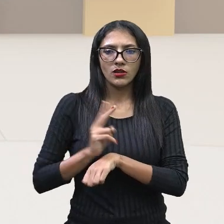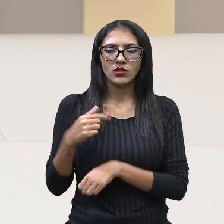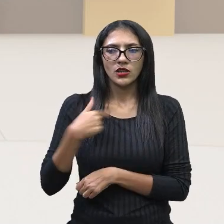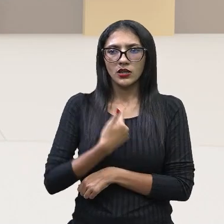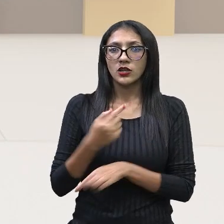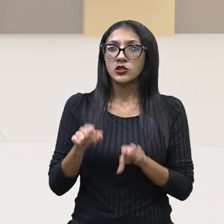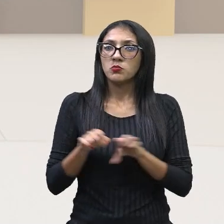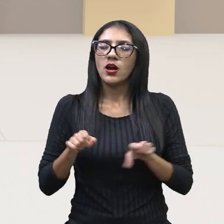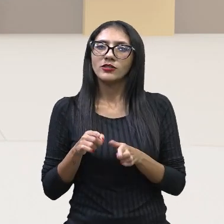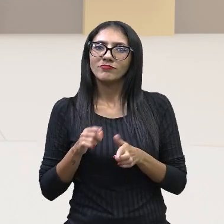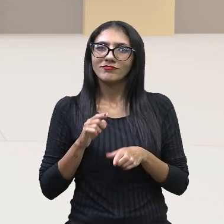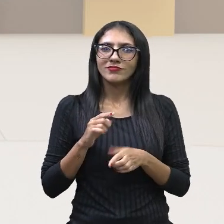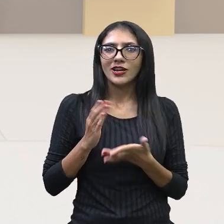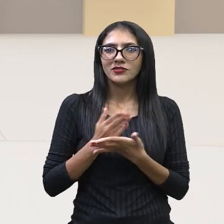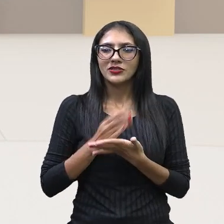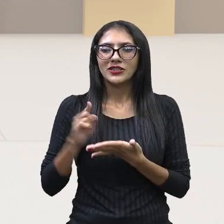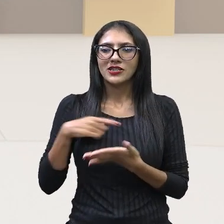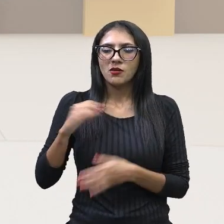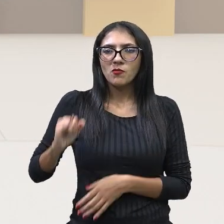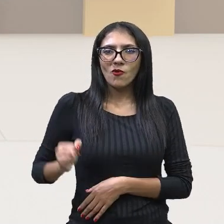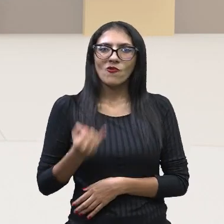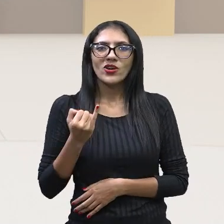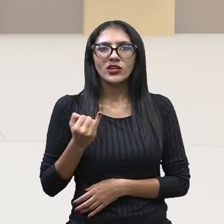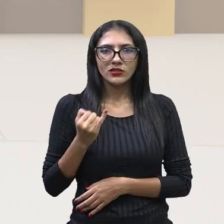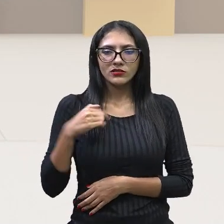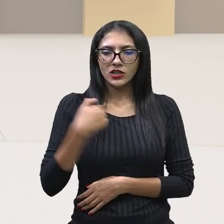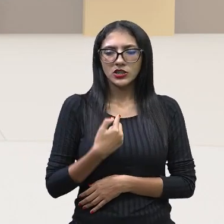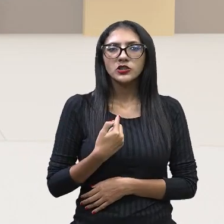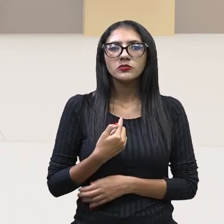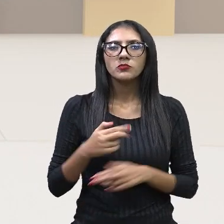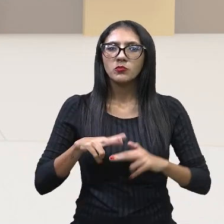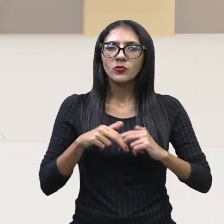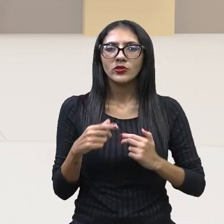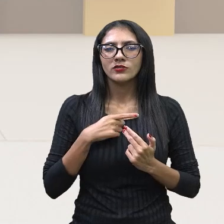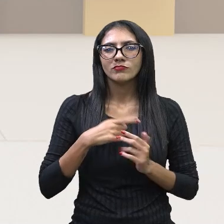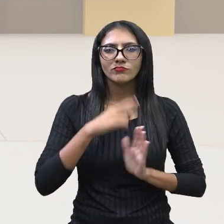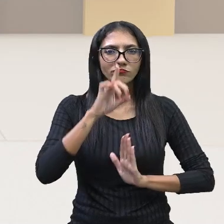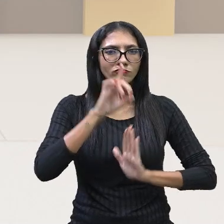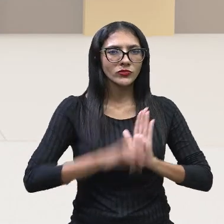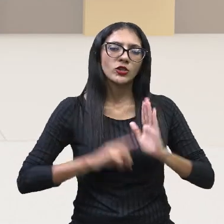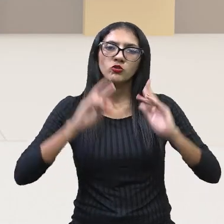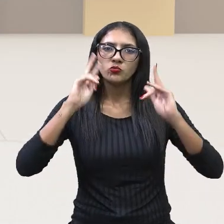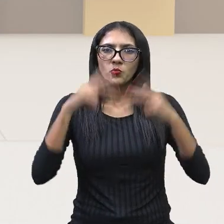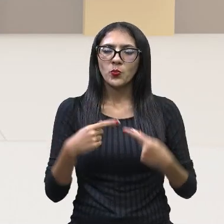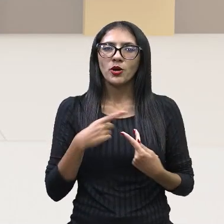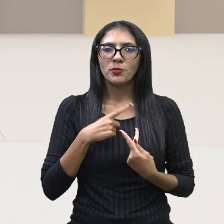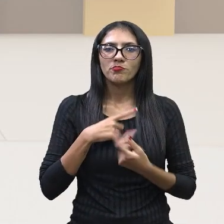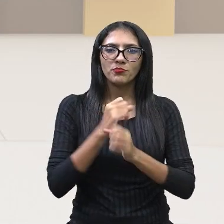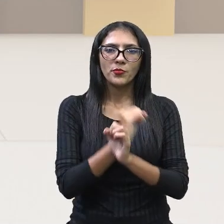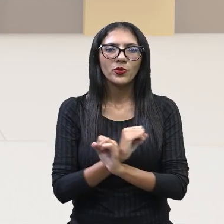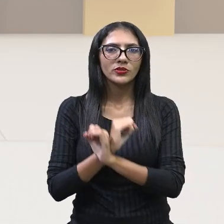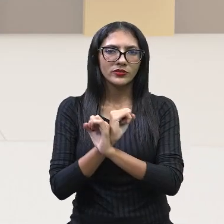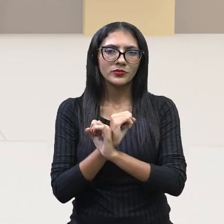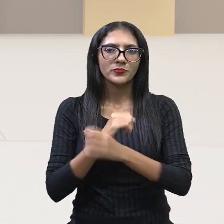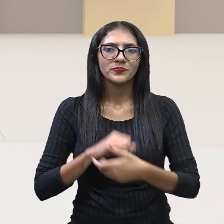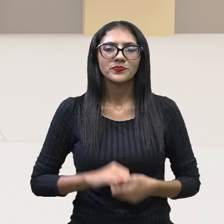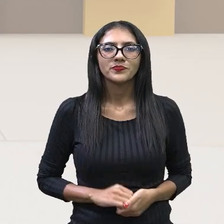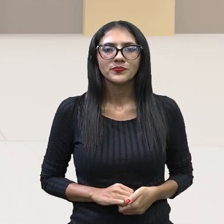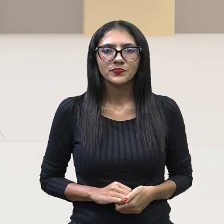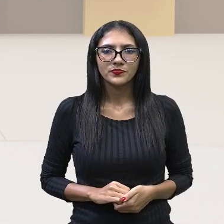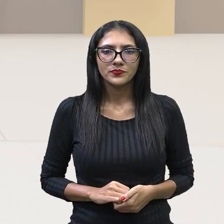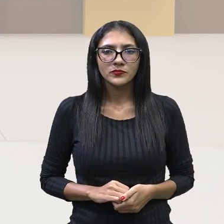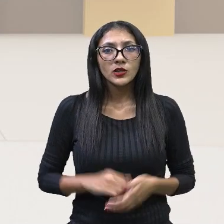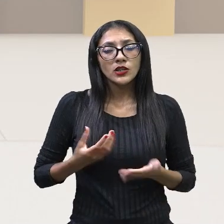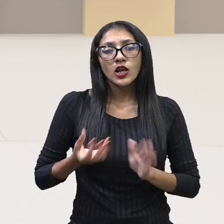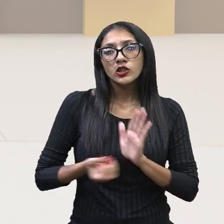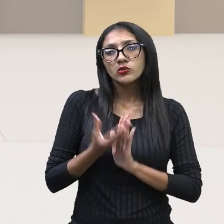muitas vezes ele abusa disso. E os direitos humanos estão aí para nos dar essa proteção também. E aí surge a questão da